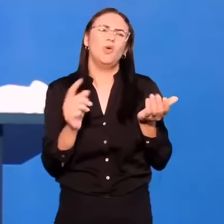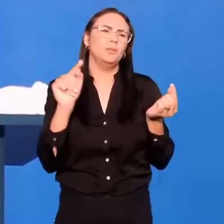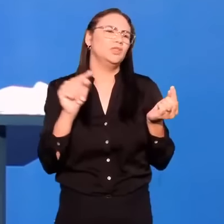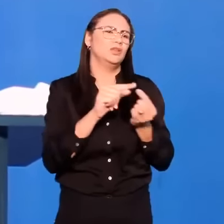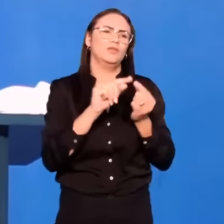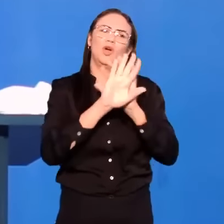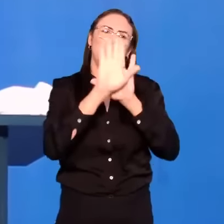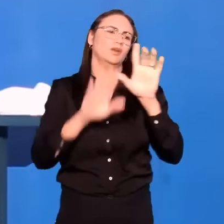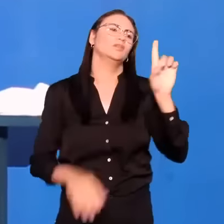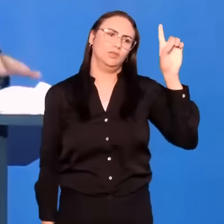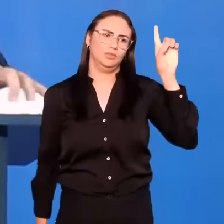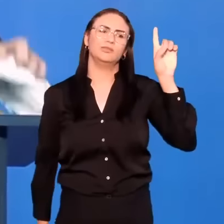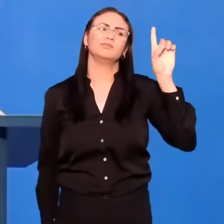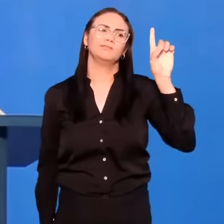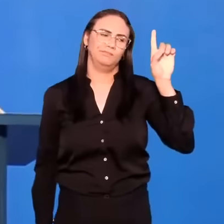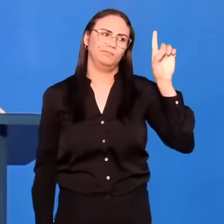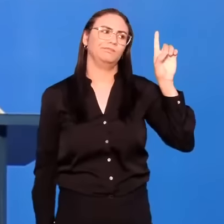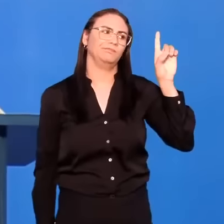glória de Deus.